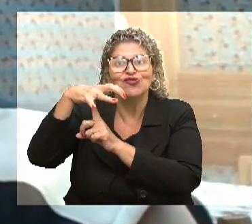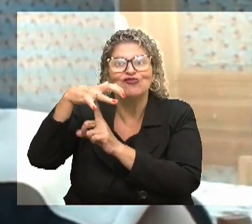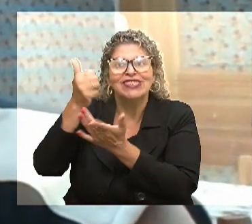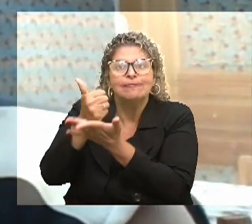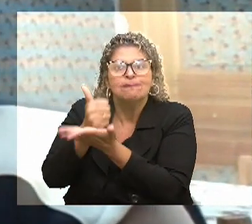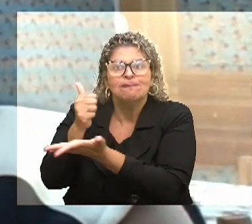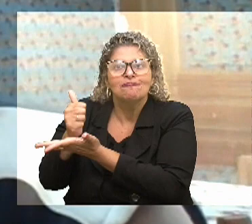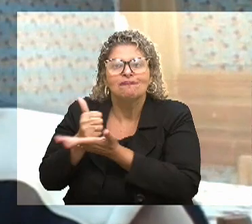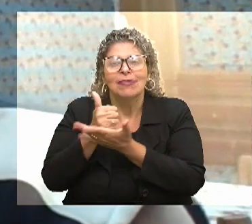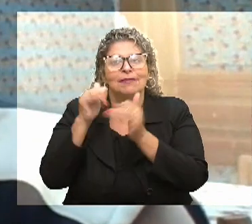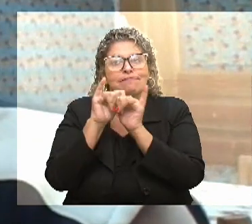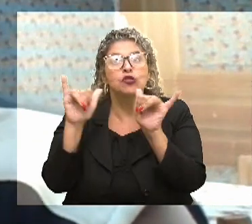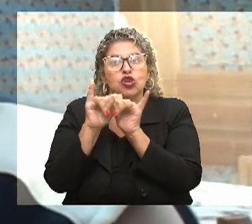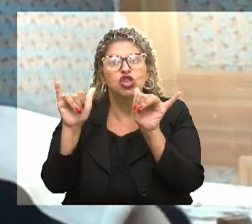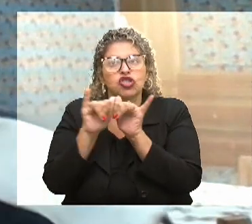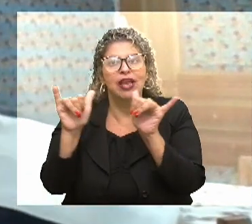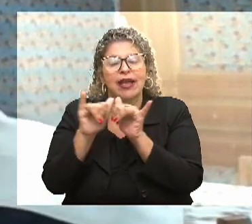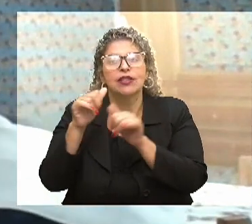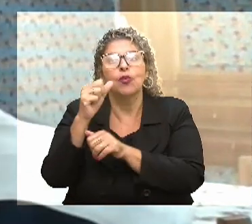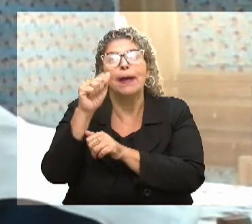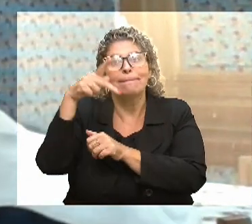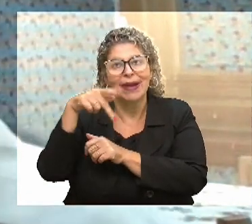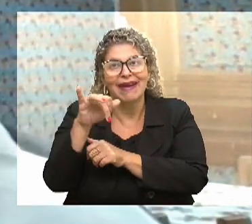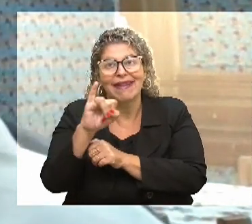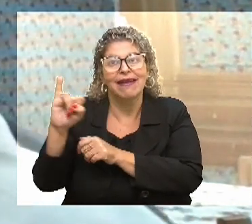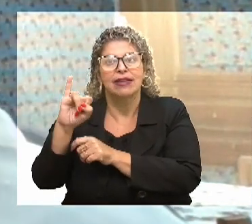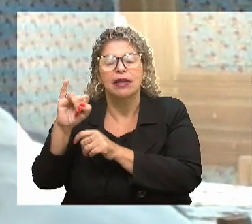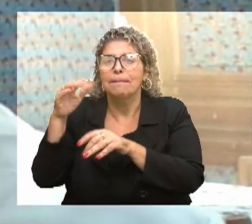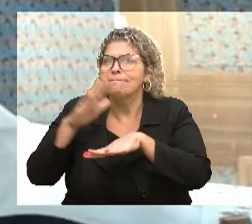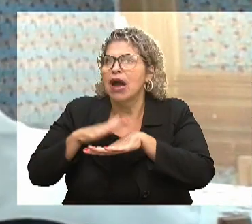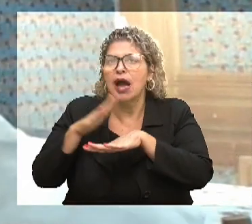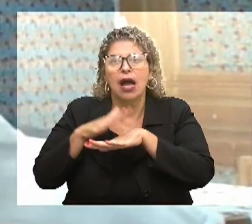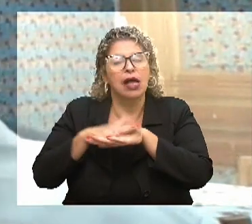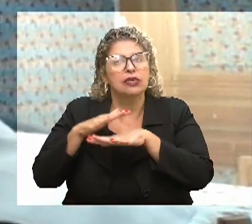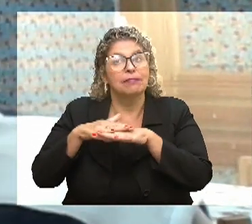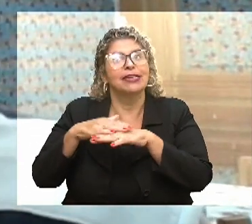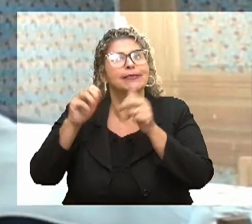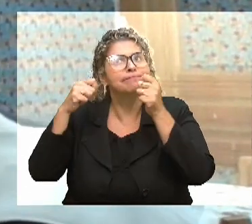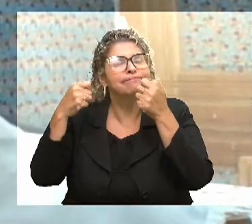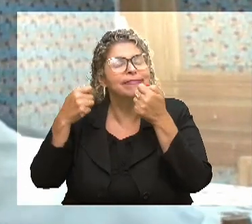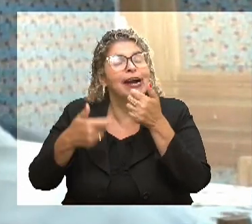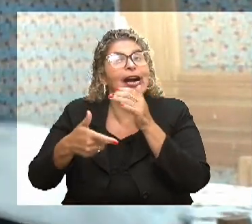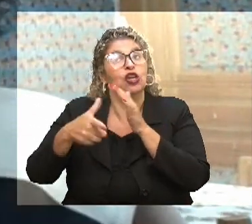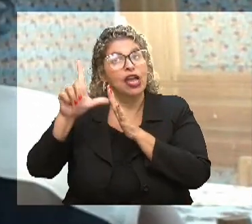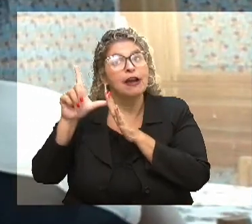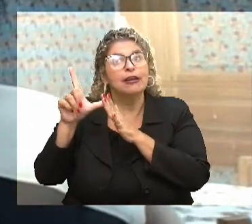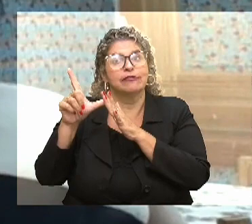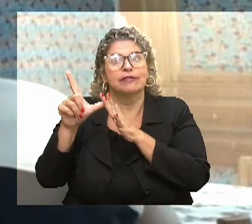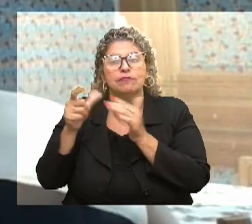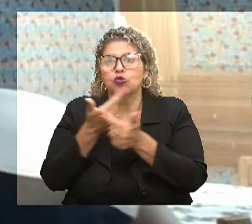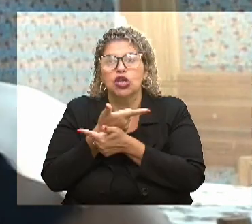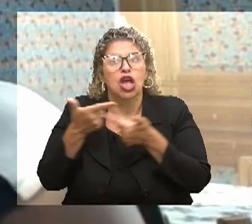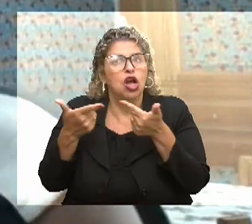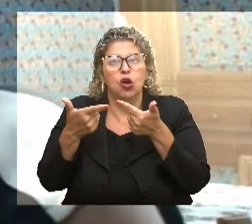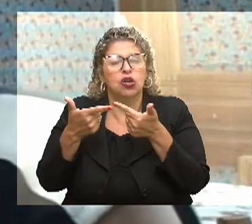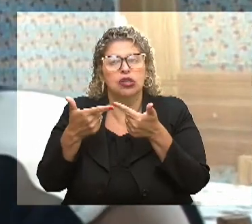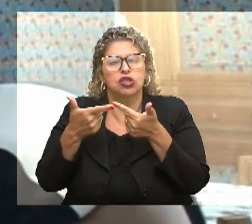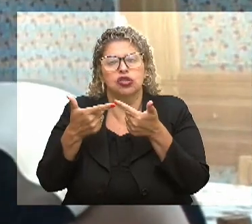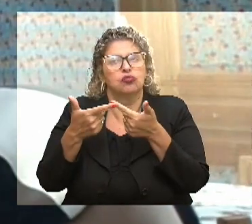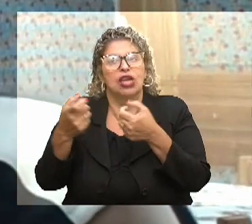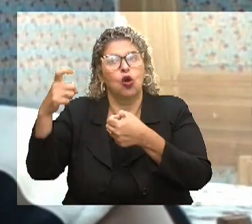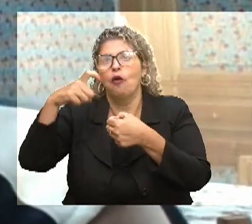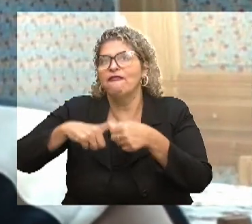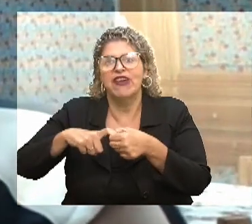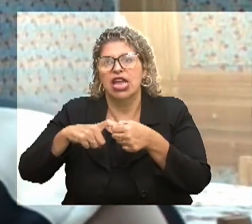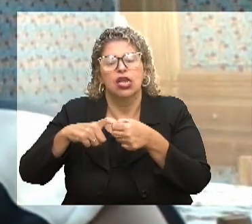hoje a gente tem muitos projetos, mas a está atendendo o Amparaí muito mais que deveria, porque a gente também não tem nenhum convênio com o governo,